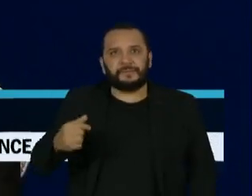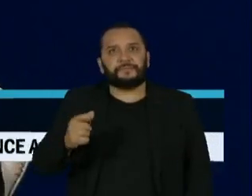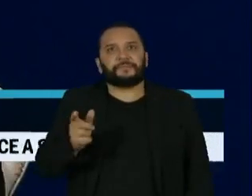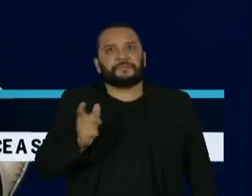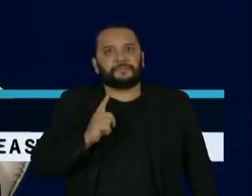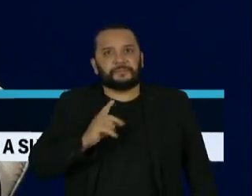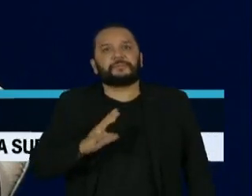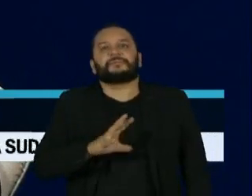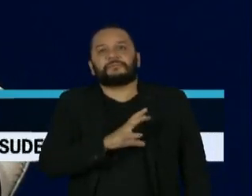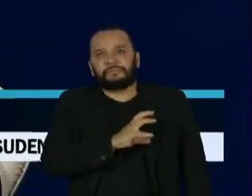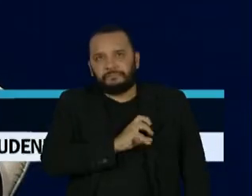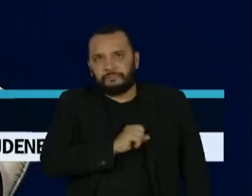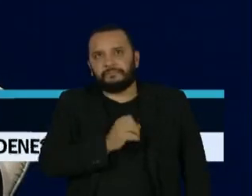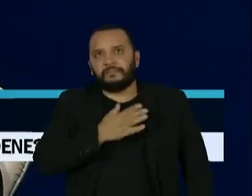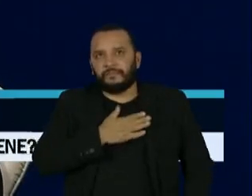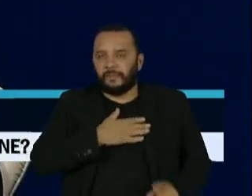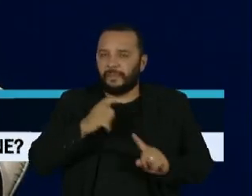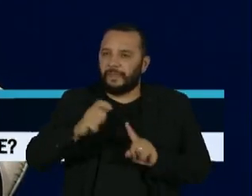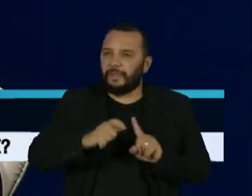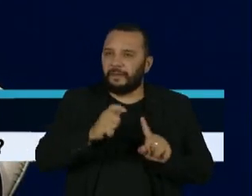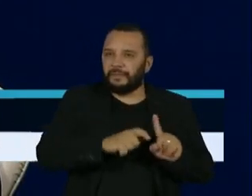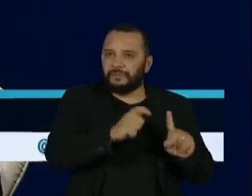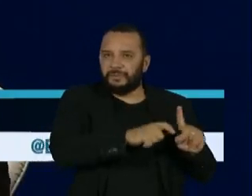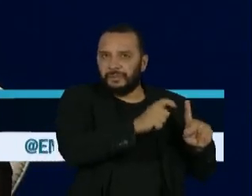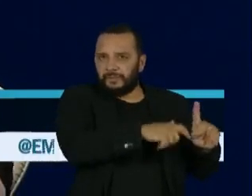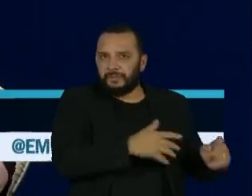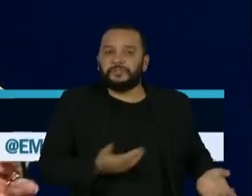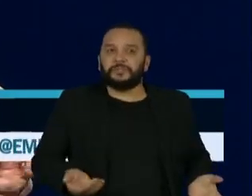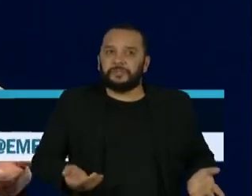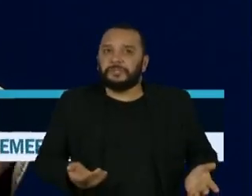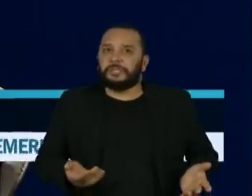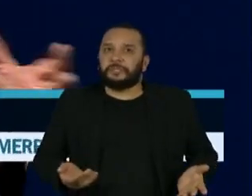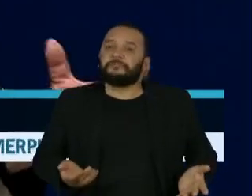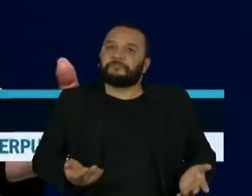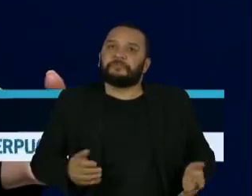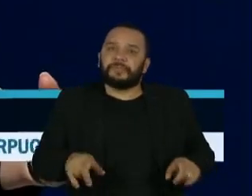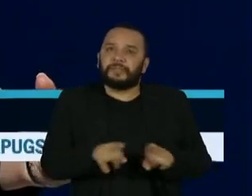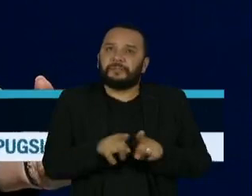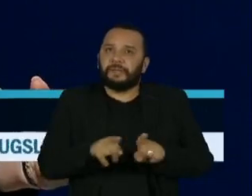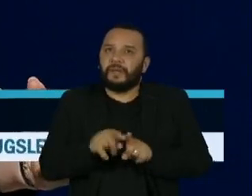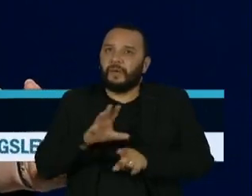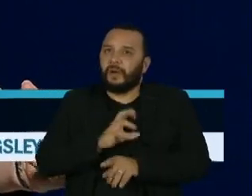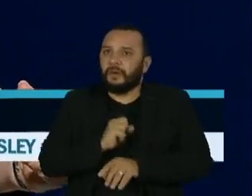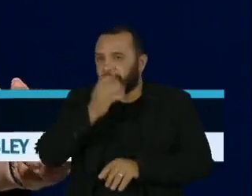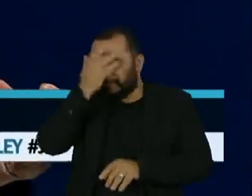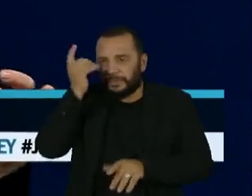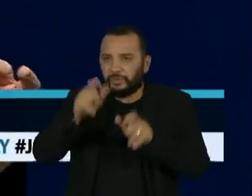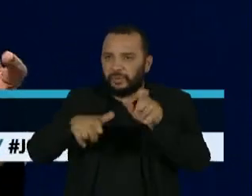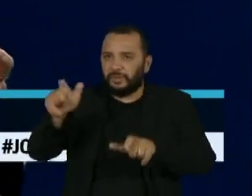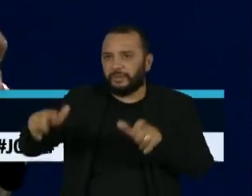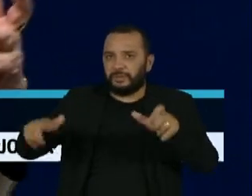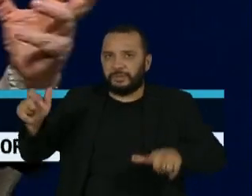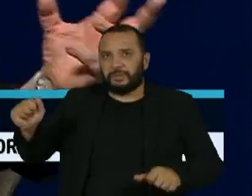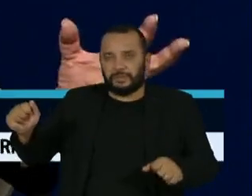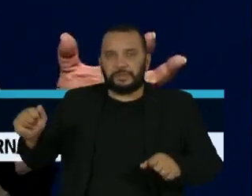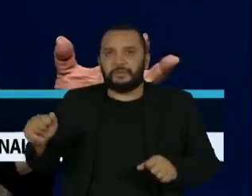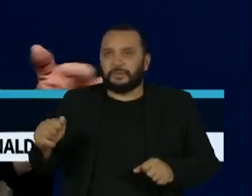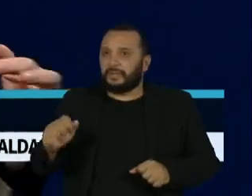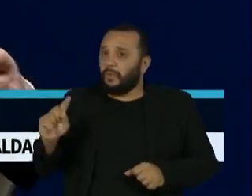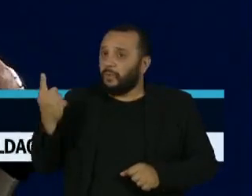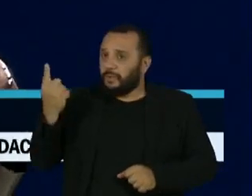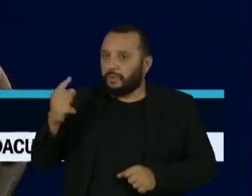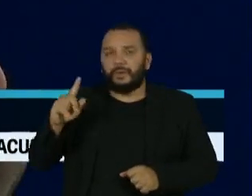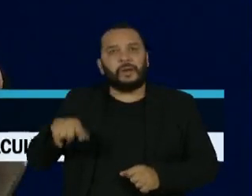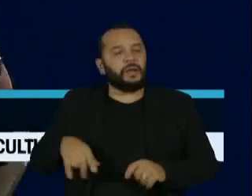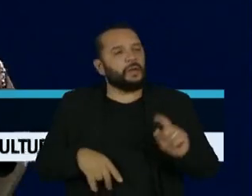pelos meus personagens, como eu tenho das pessoas que eu amo. Então, são únicos. São